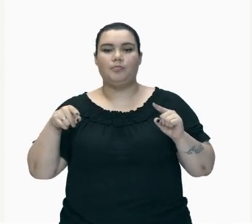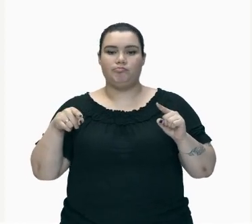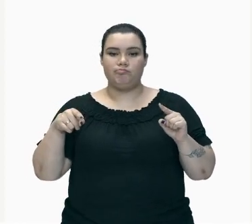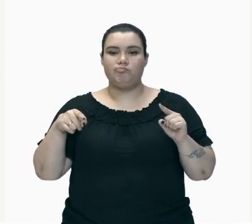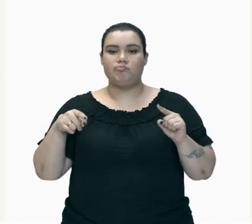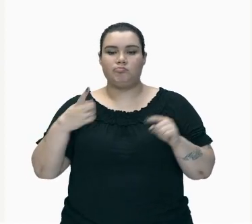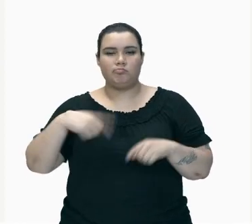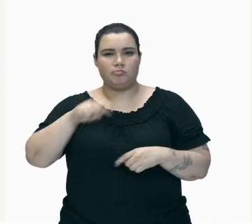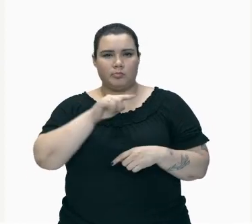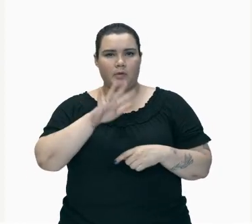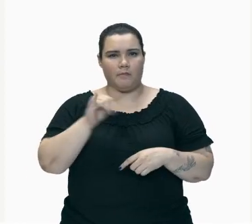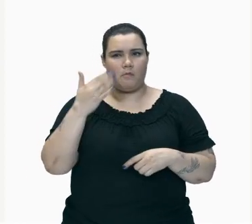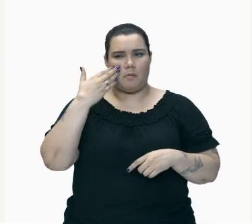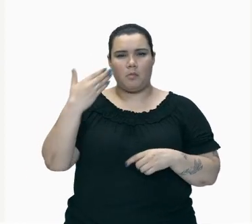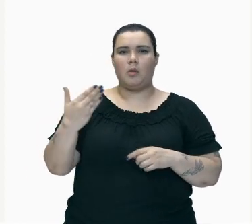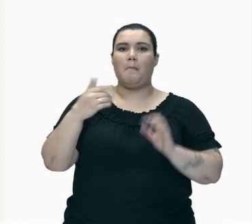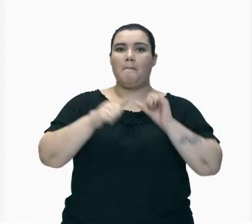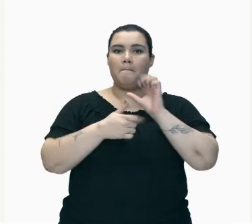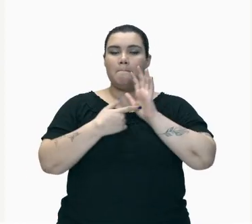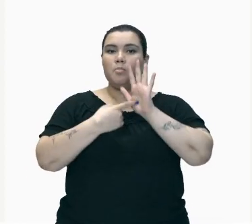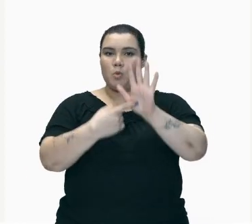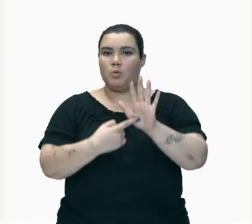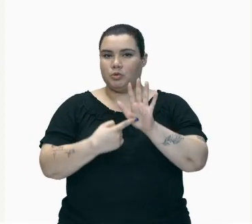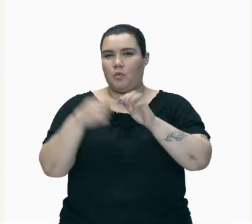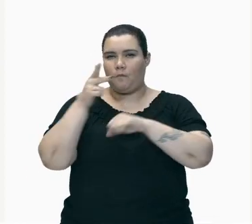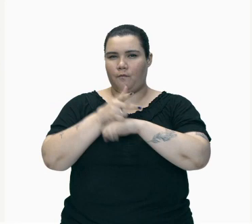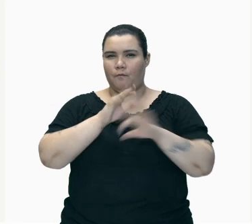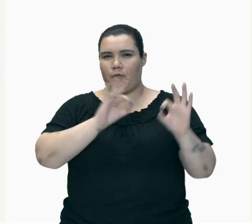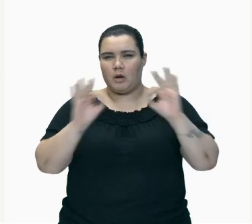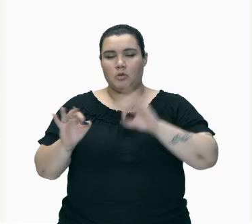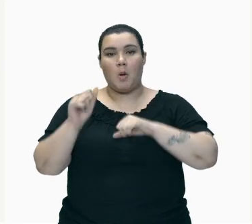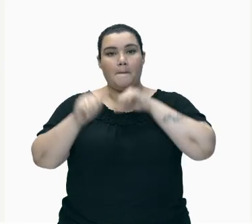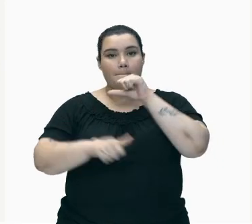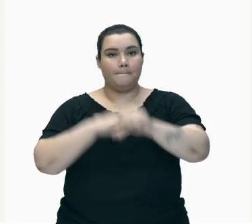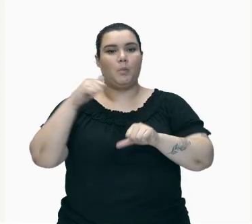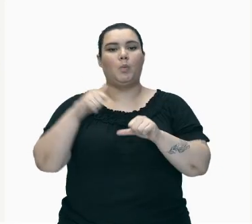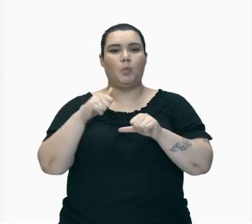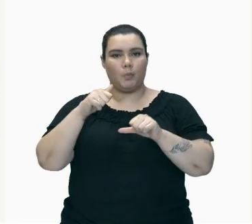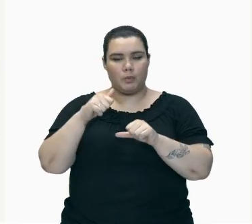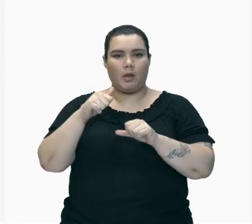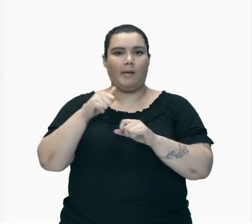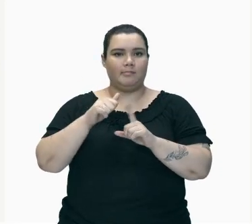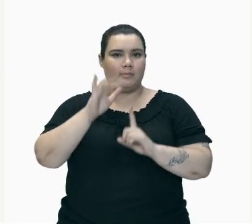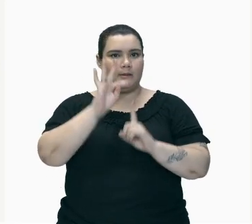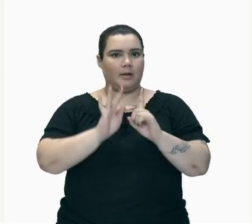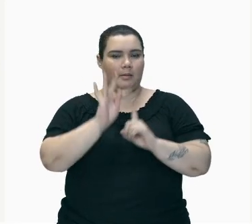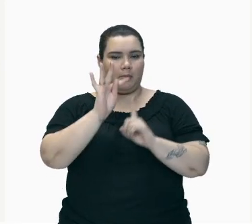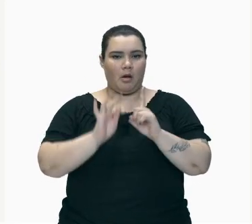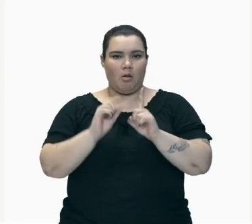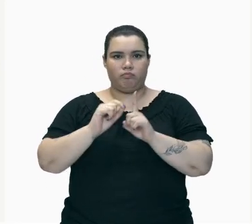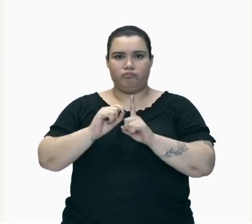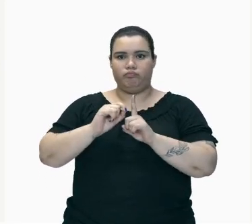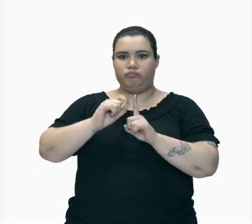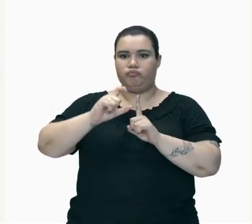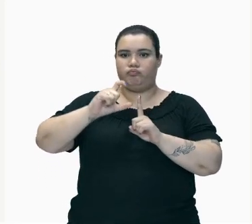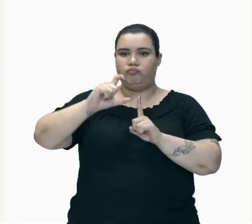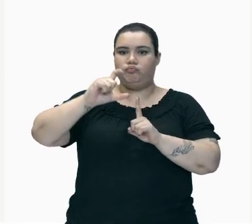Vocês Vão Ver Daqui A Pouco Ela Altera A Temperatura Do Composto Então Vocês Vão Ver Uma Temperatura Aumentando